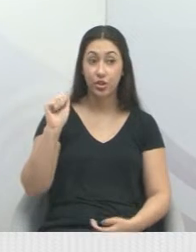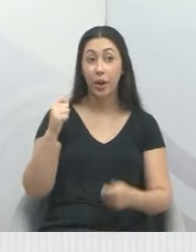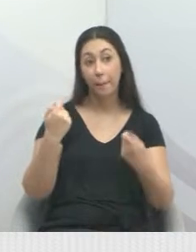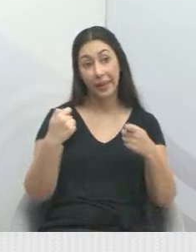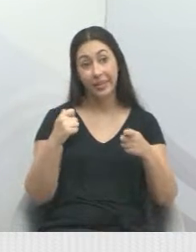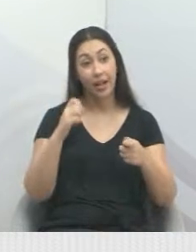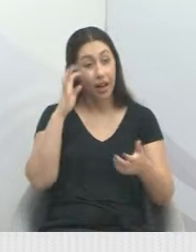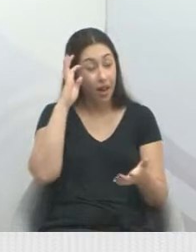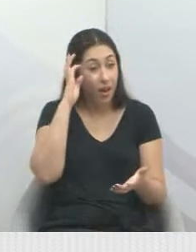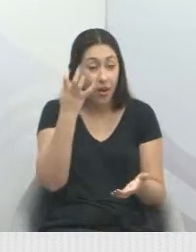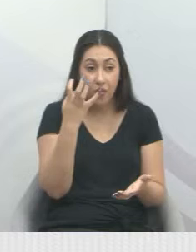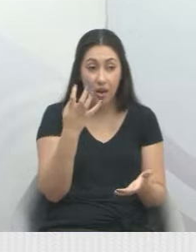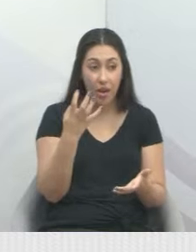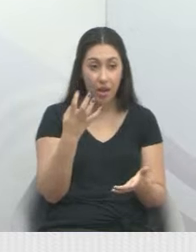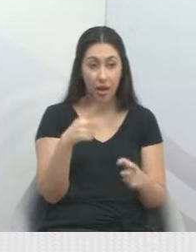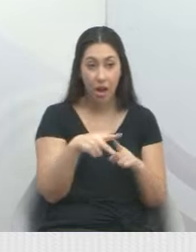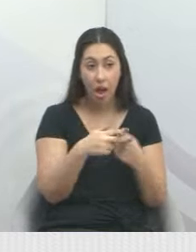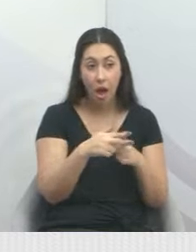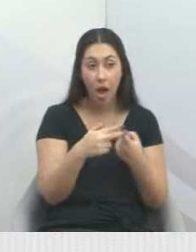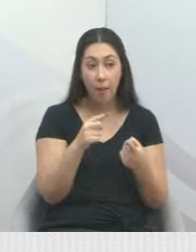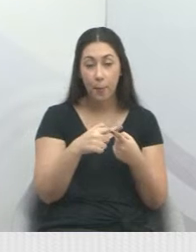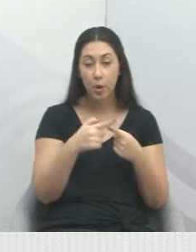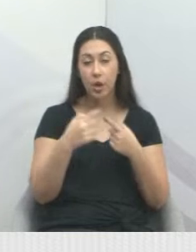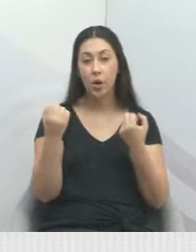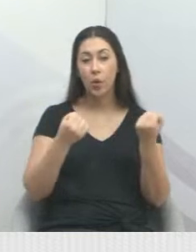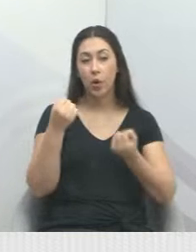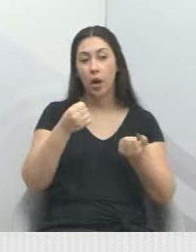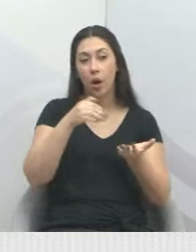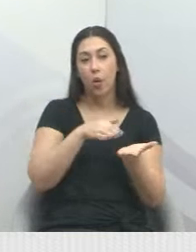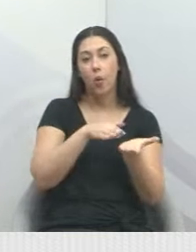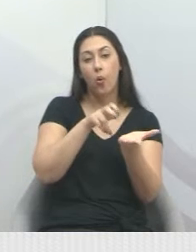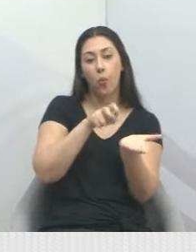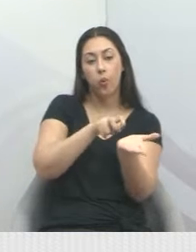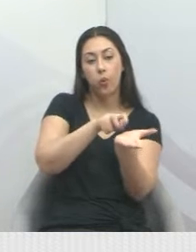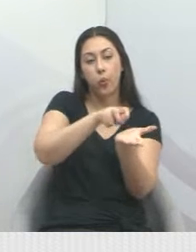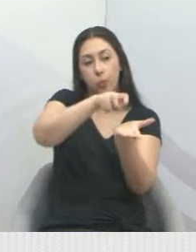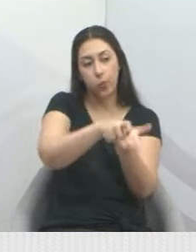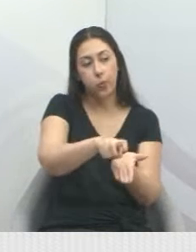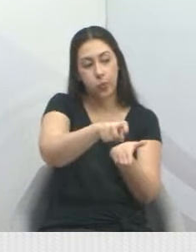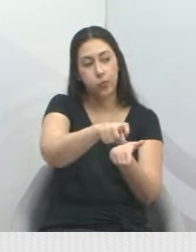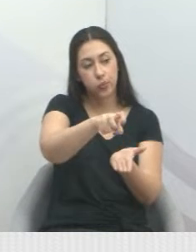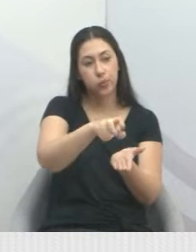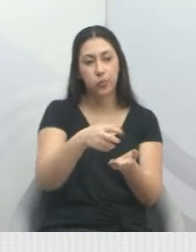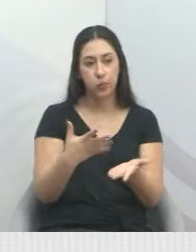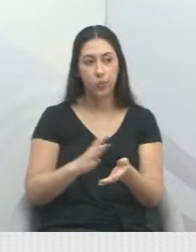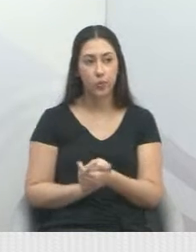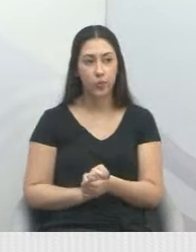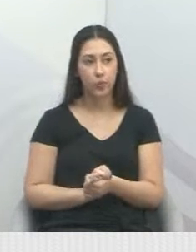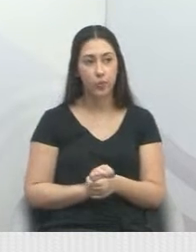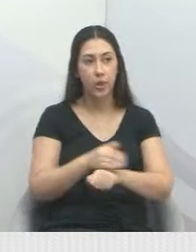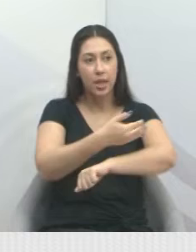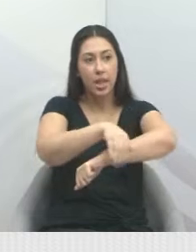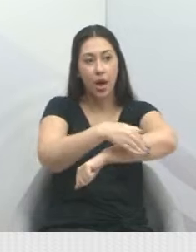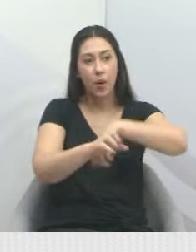mais passar carro lá, nesse local, e estão reclamando muito. É a Rua da Feira.